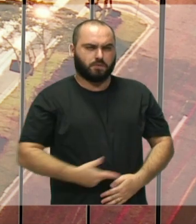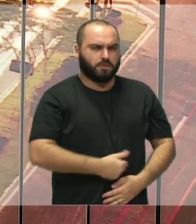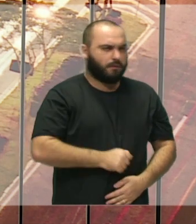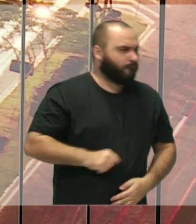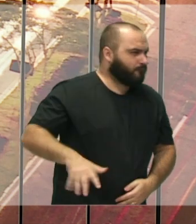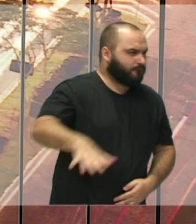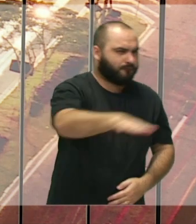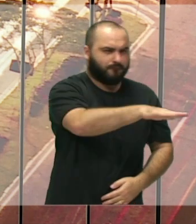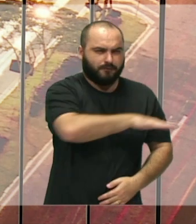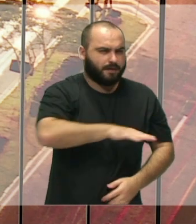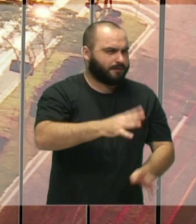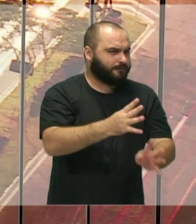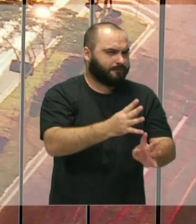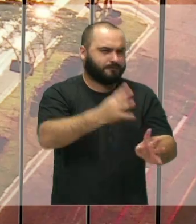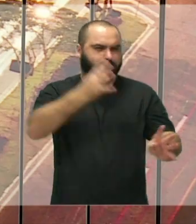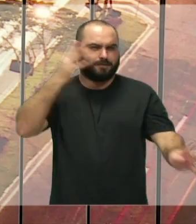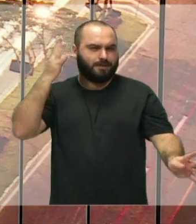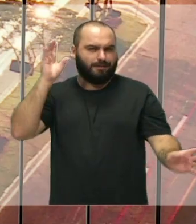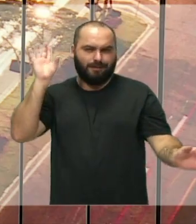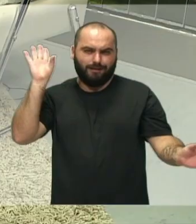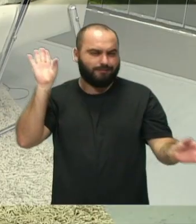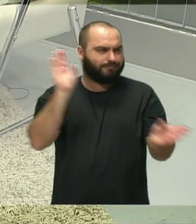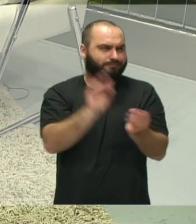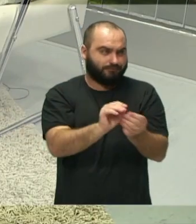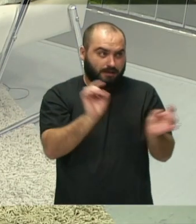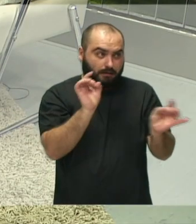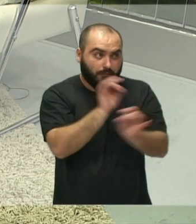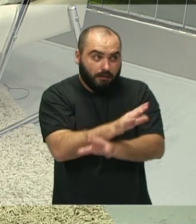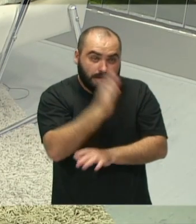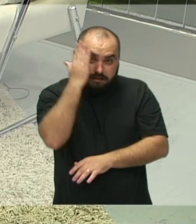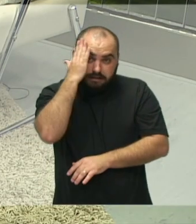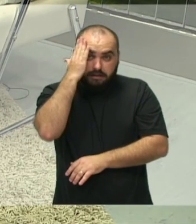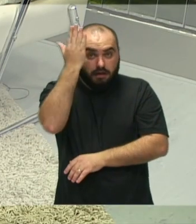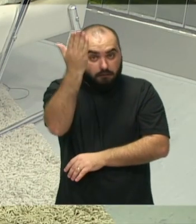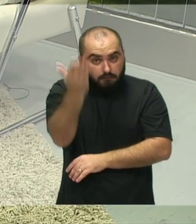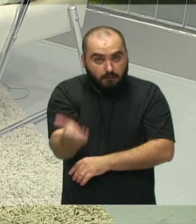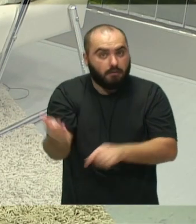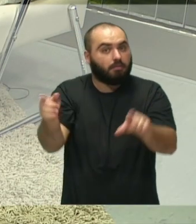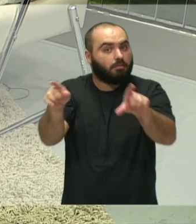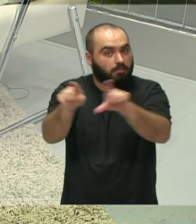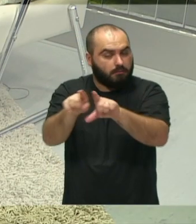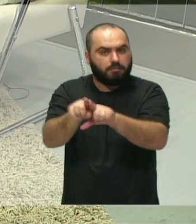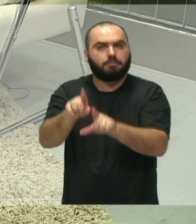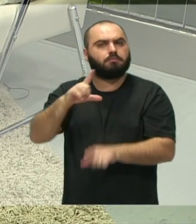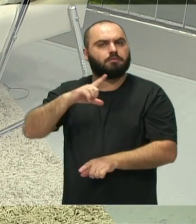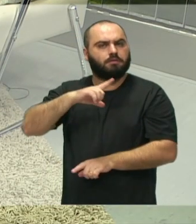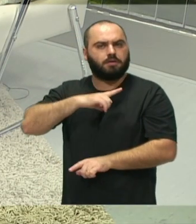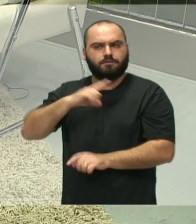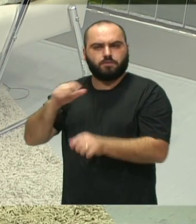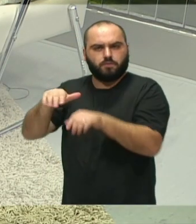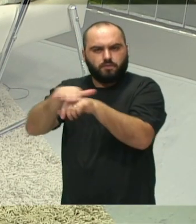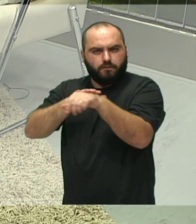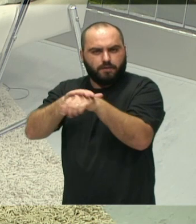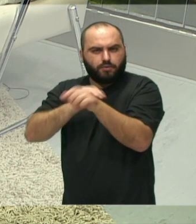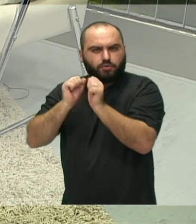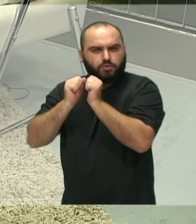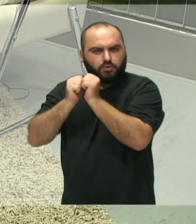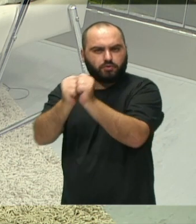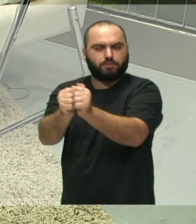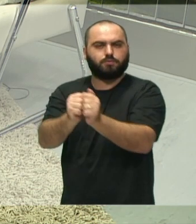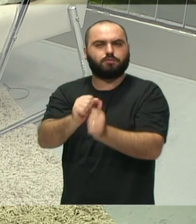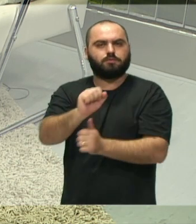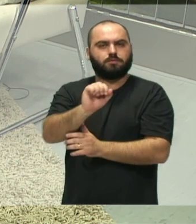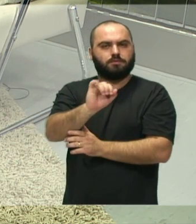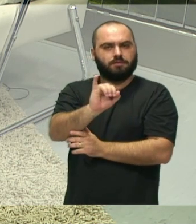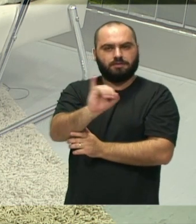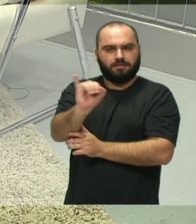Eu sei que a senhora interviu, a senhora também esteve reunida agora nos últimos dias aí com o Instituto Itajaí Sustentável. Como